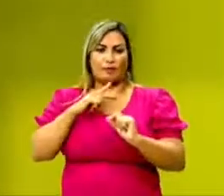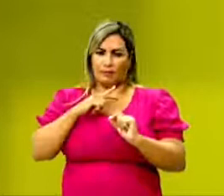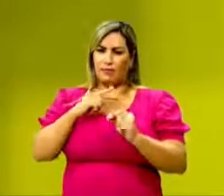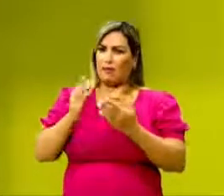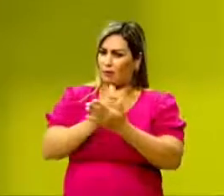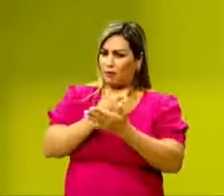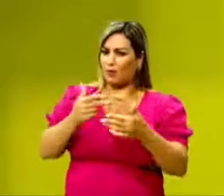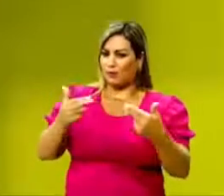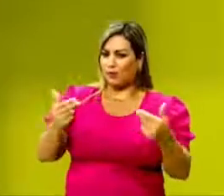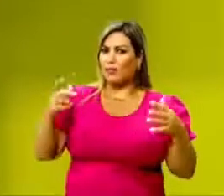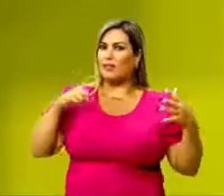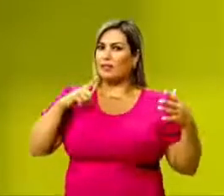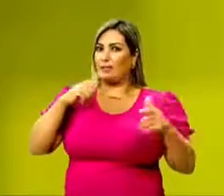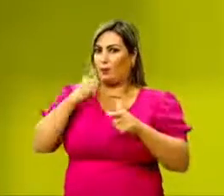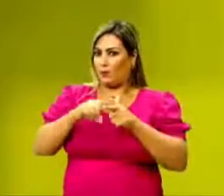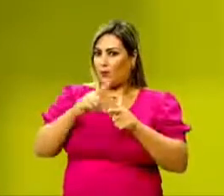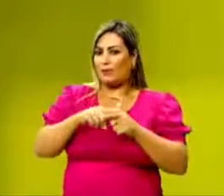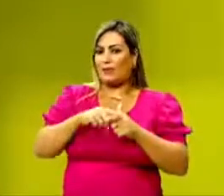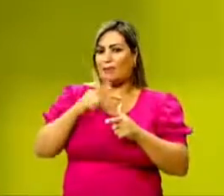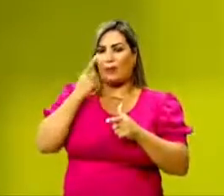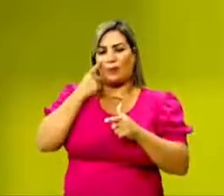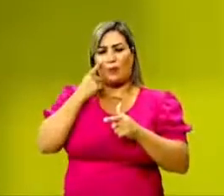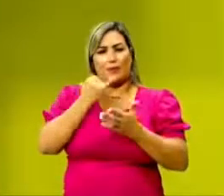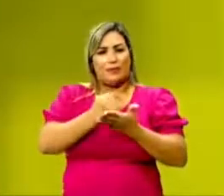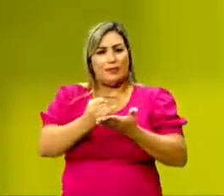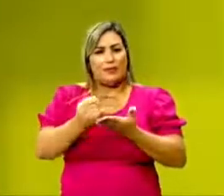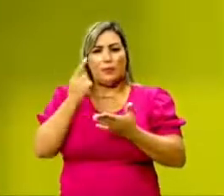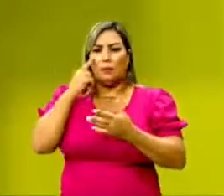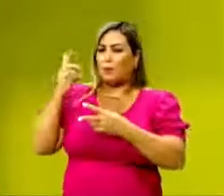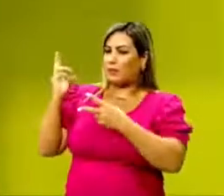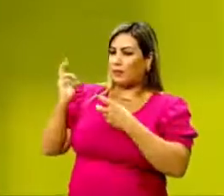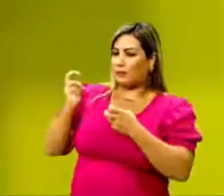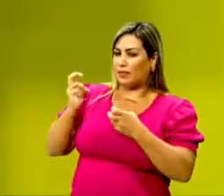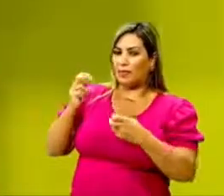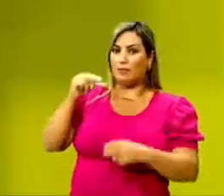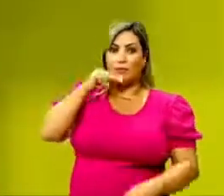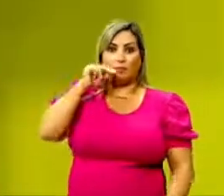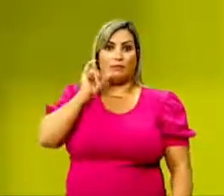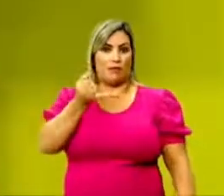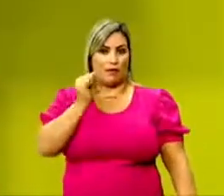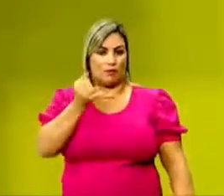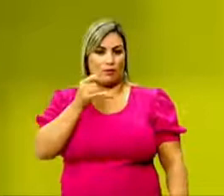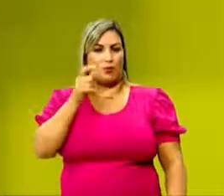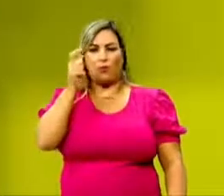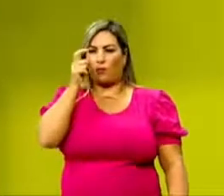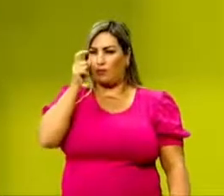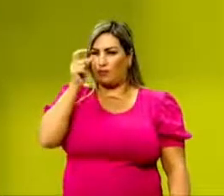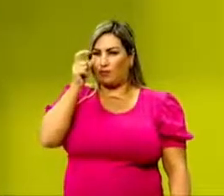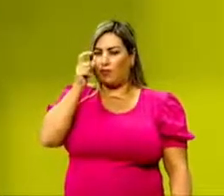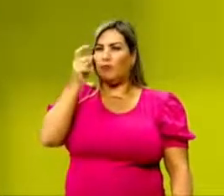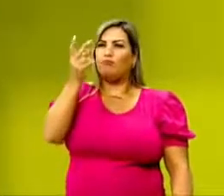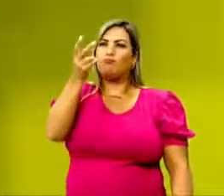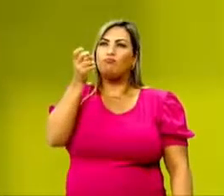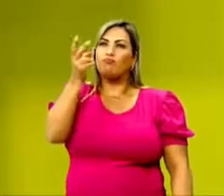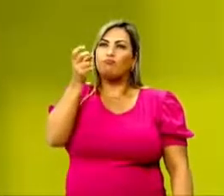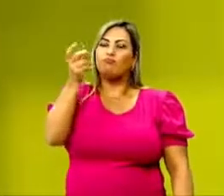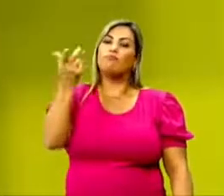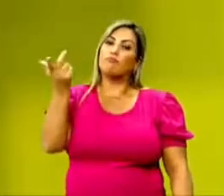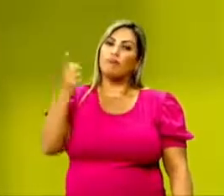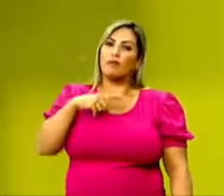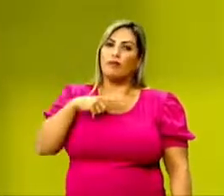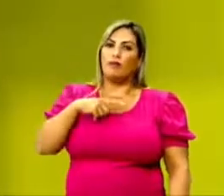algo que vai gerar o conflito. Então, inicialmente, a gente percebe que o narrador, que é um observador, ele